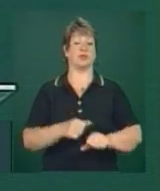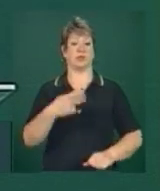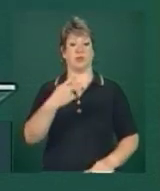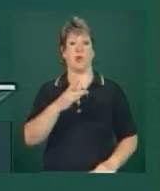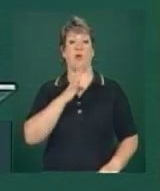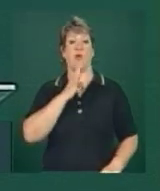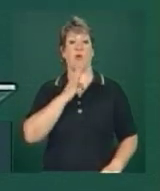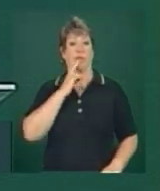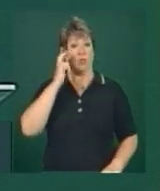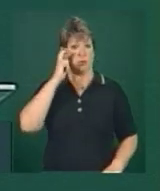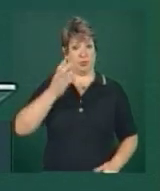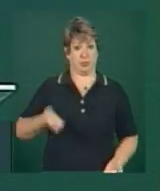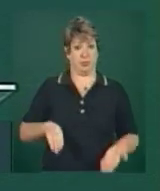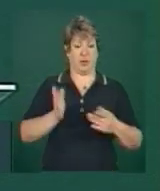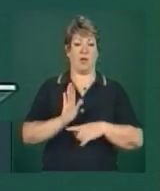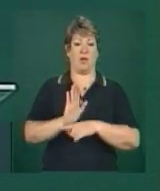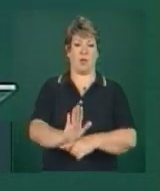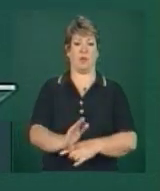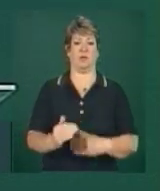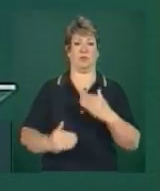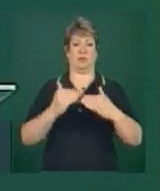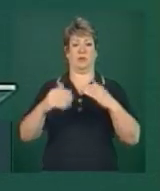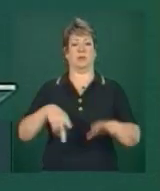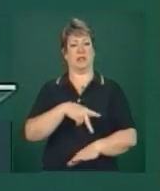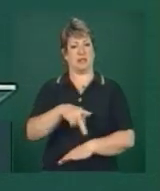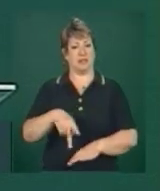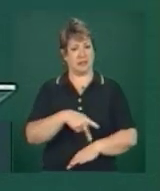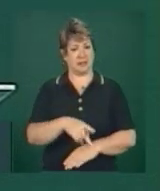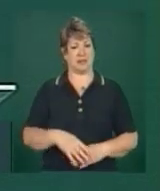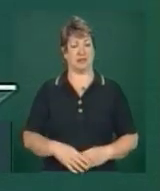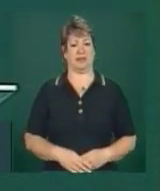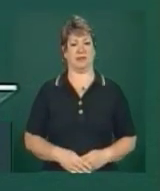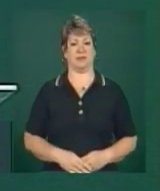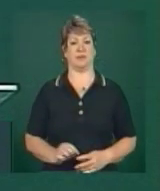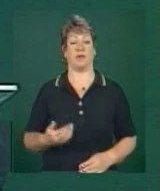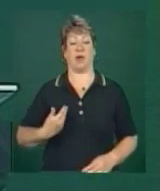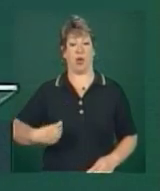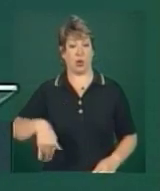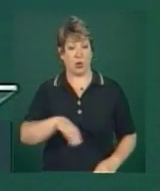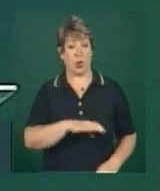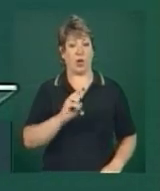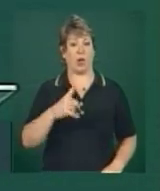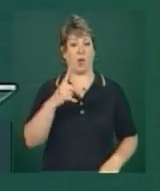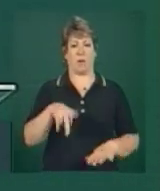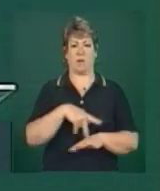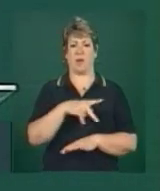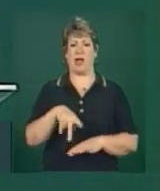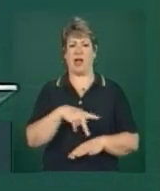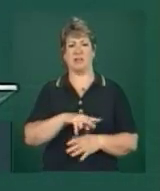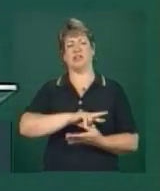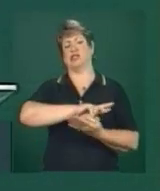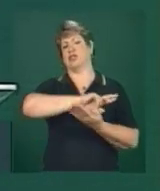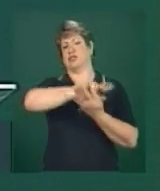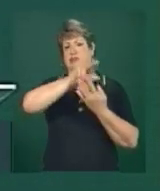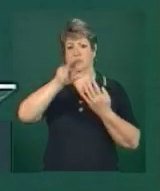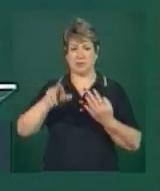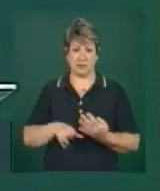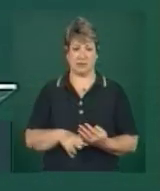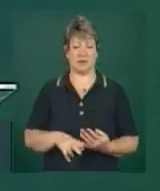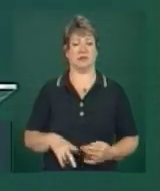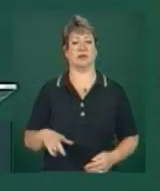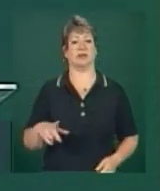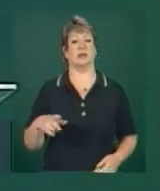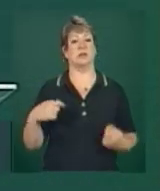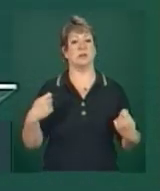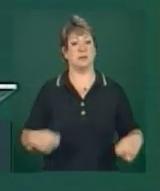conhecimento em favor do crescimento do país. Nós somos um país complexo que tem de